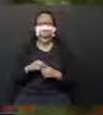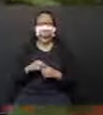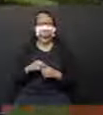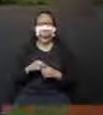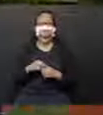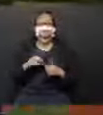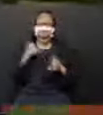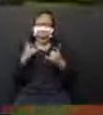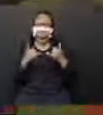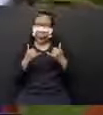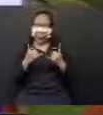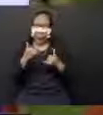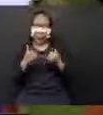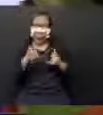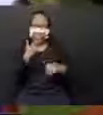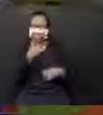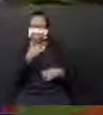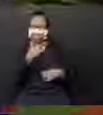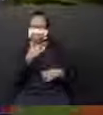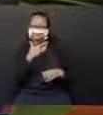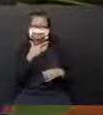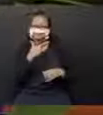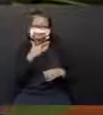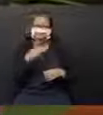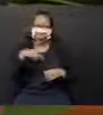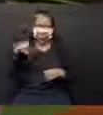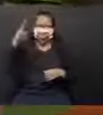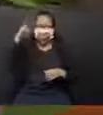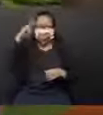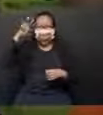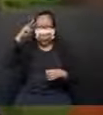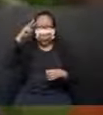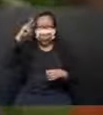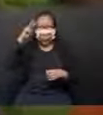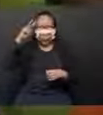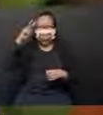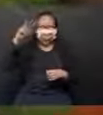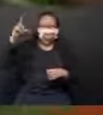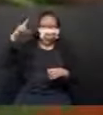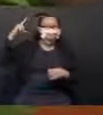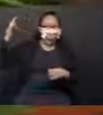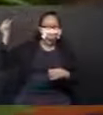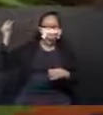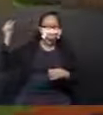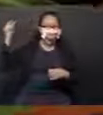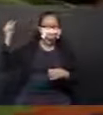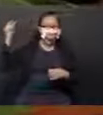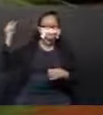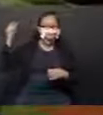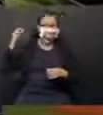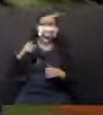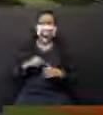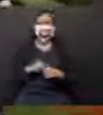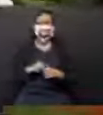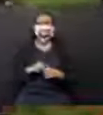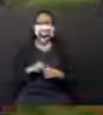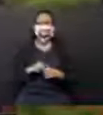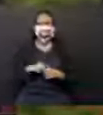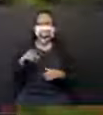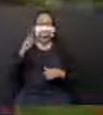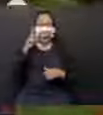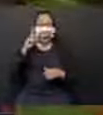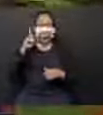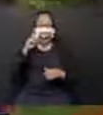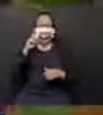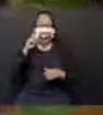engraçada. Não sei se vocês já viram a história do Peter Pan. Eu vou contar só um pedacinho bem engraçado para vocês. Um